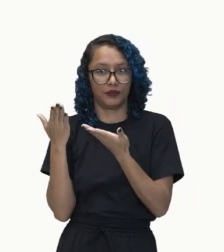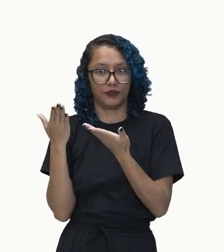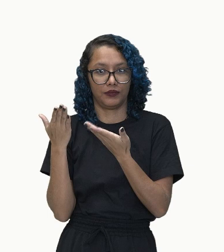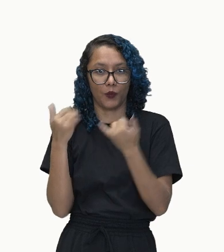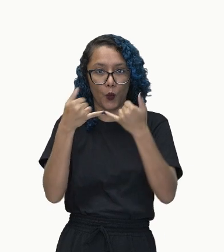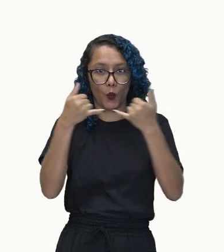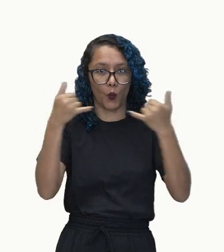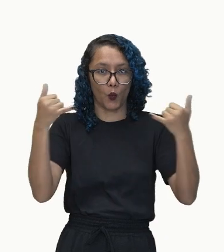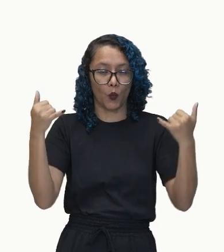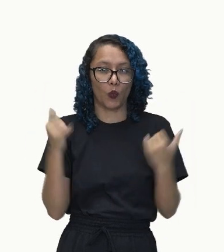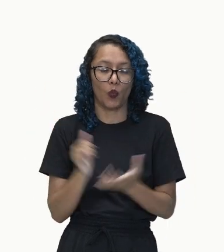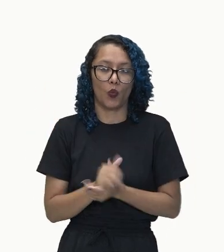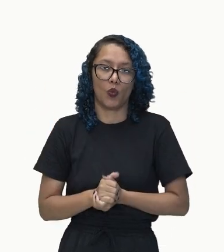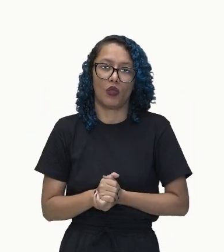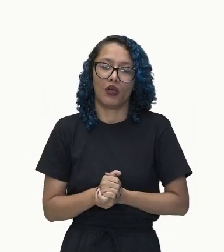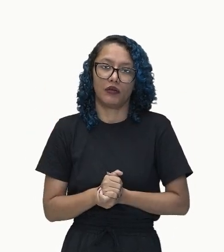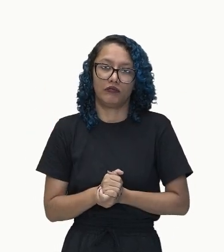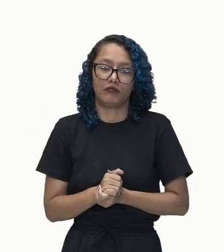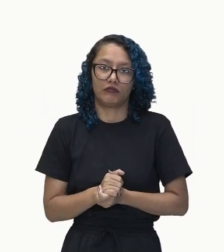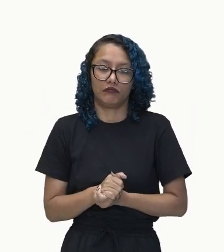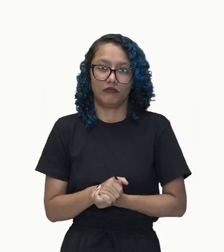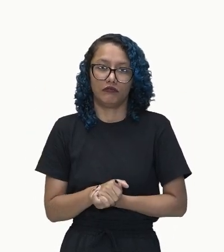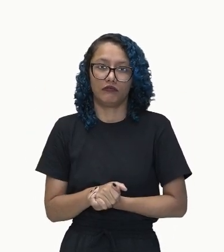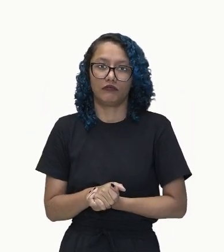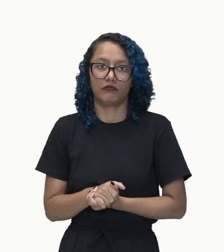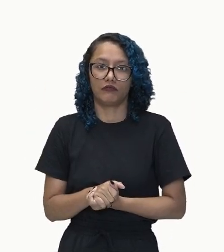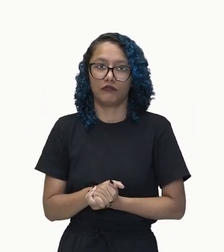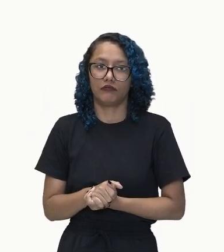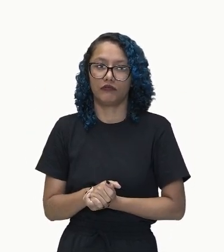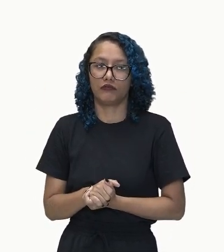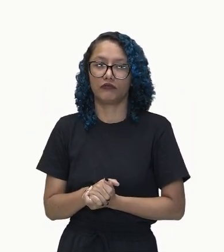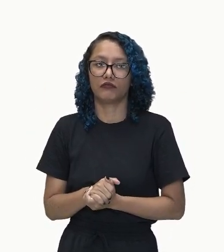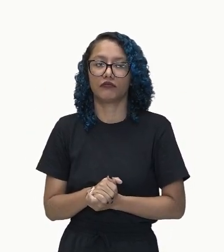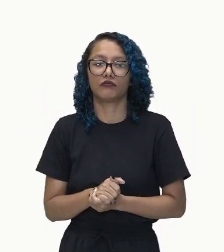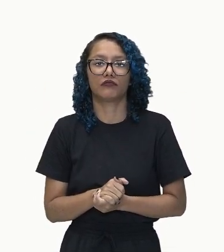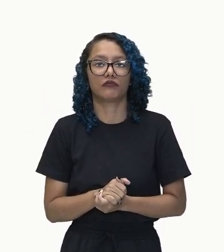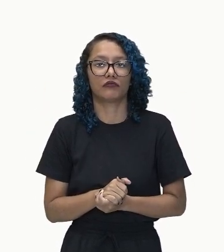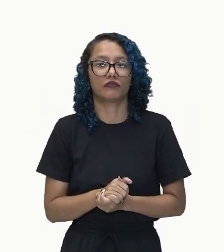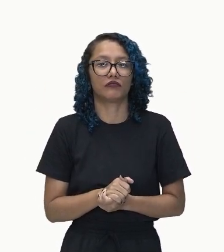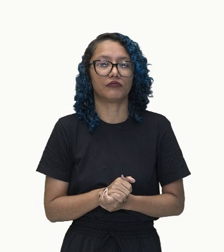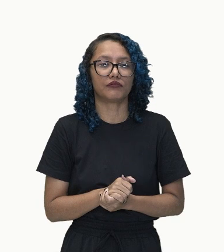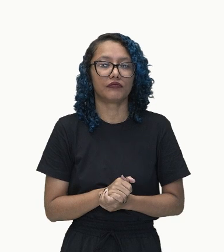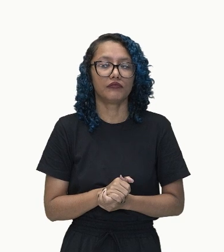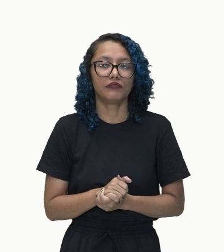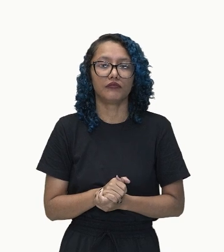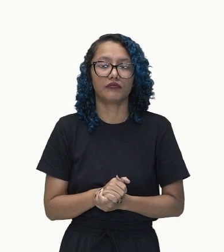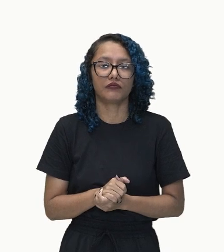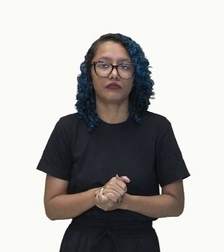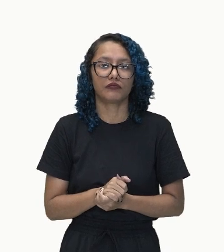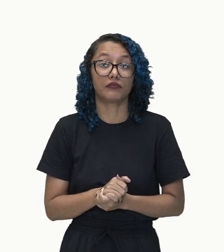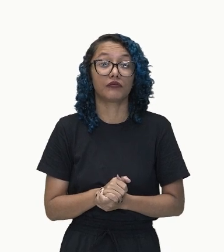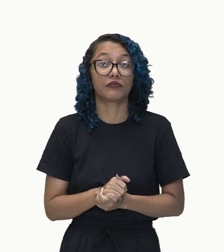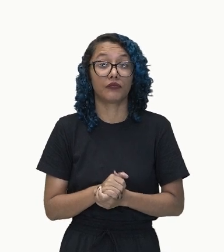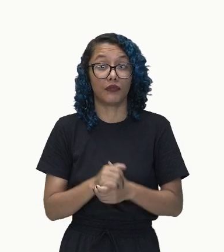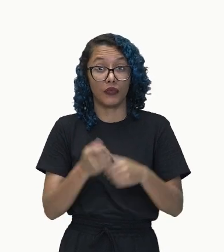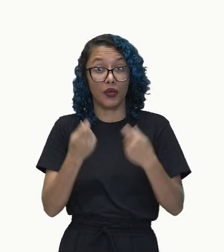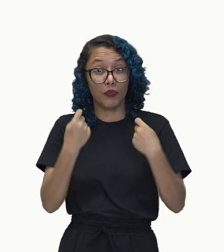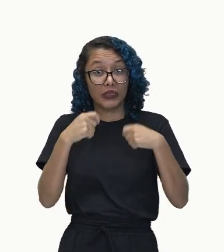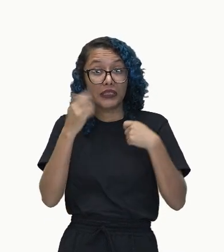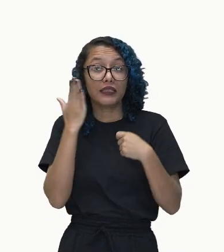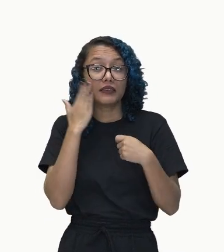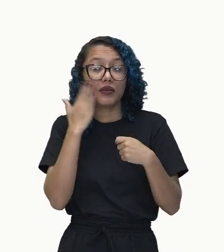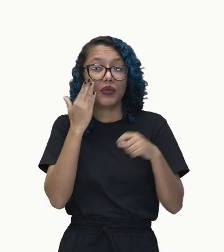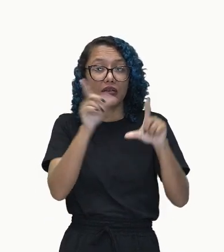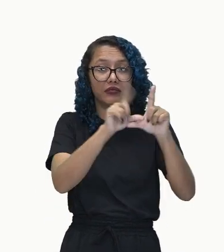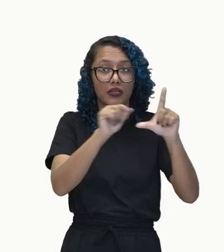Então, vamos localizar. Vamos observar e vamos identificar aí o nosso sintagma nominal, que é o sujeito, e o